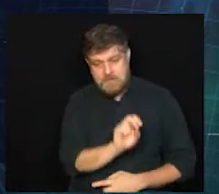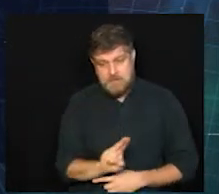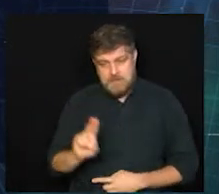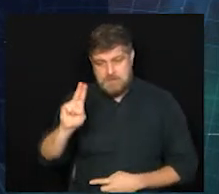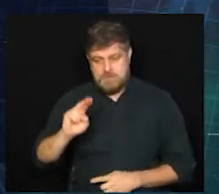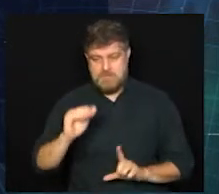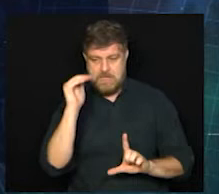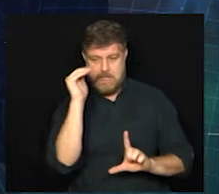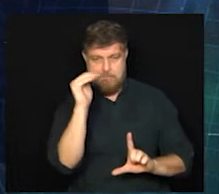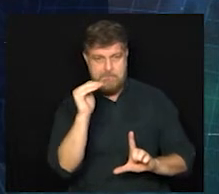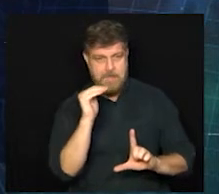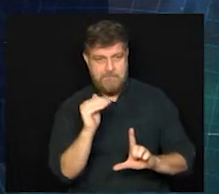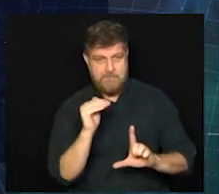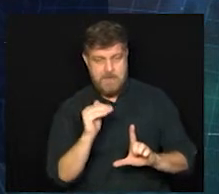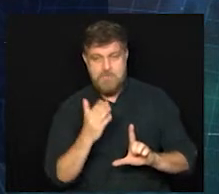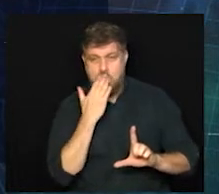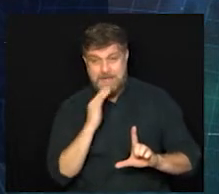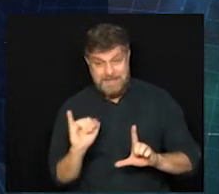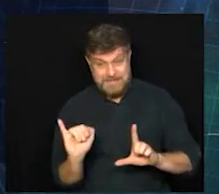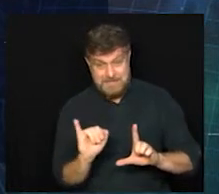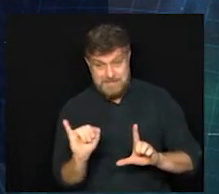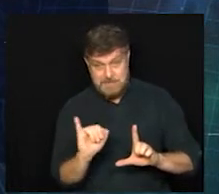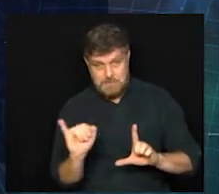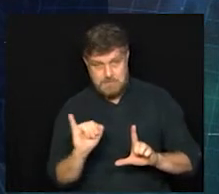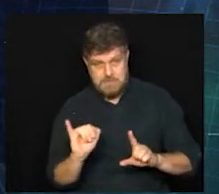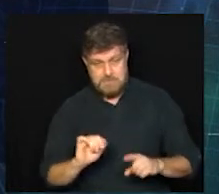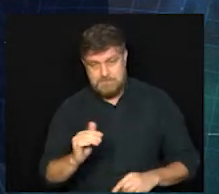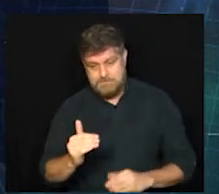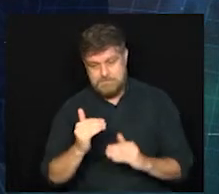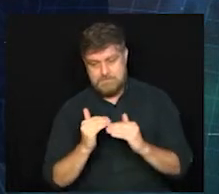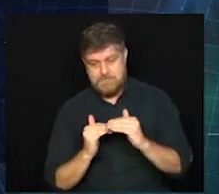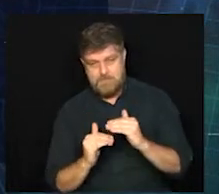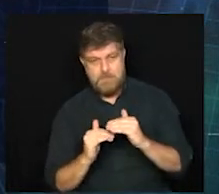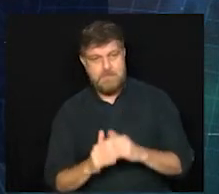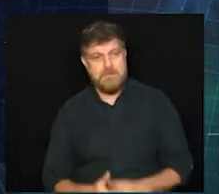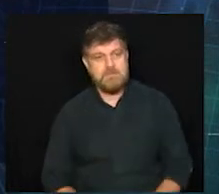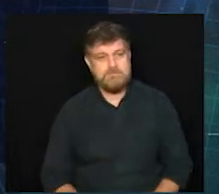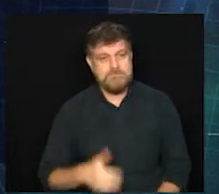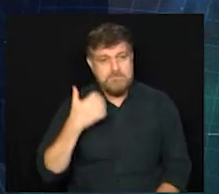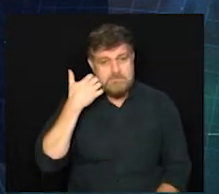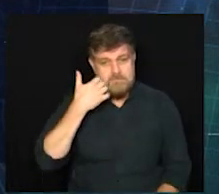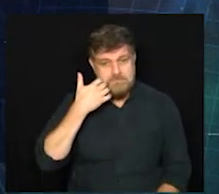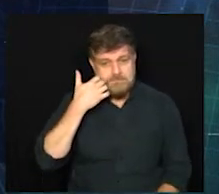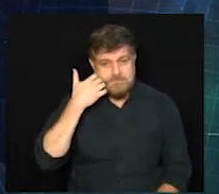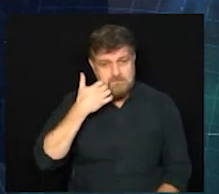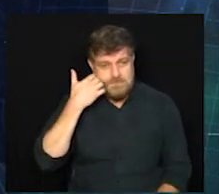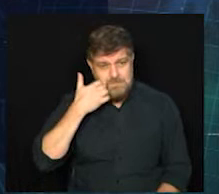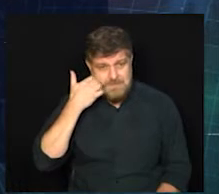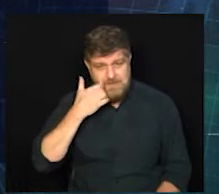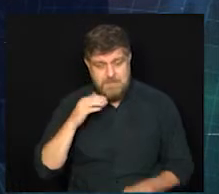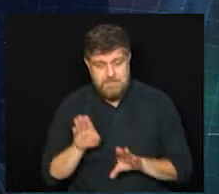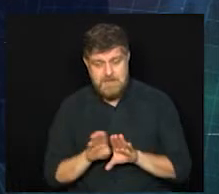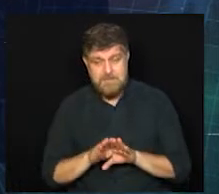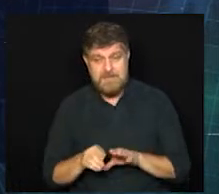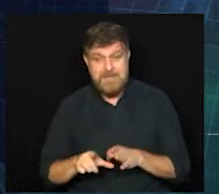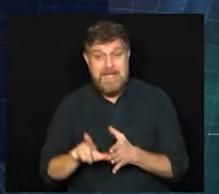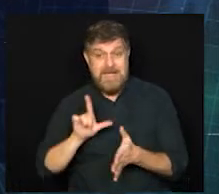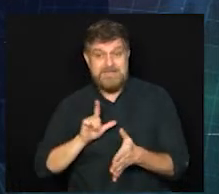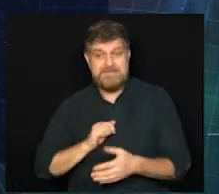218 casos. Indaiatuba, 20 mil, 968. Americana, 17 mil,